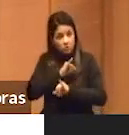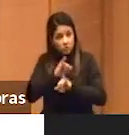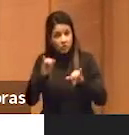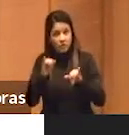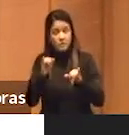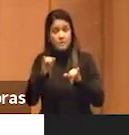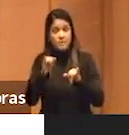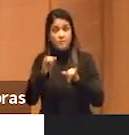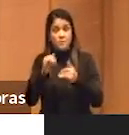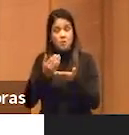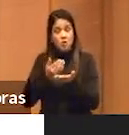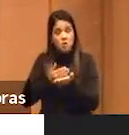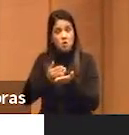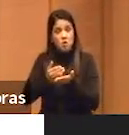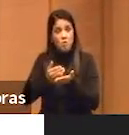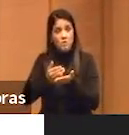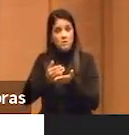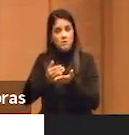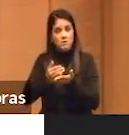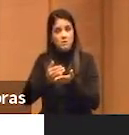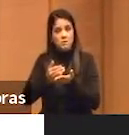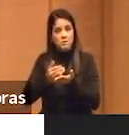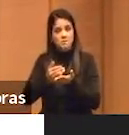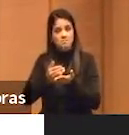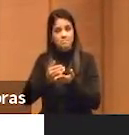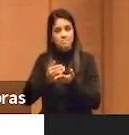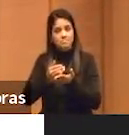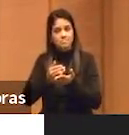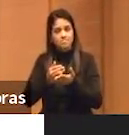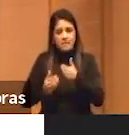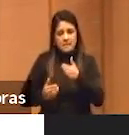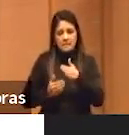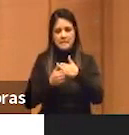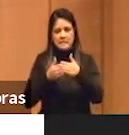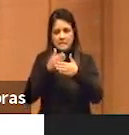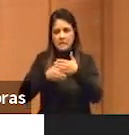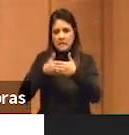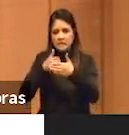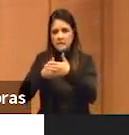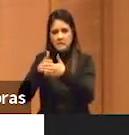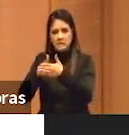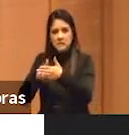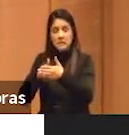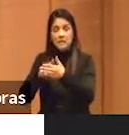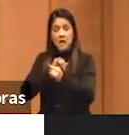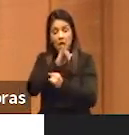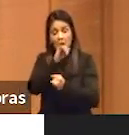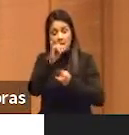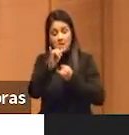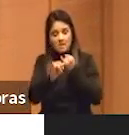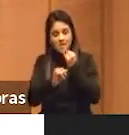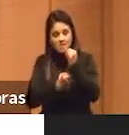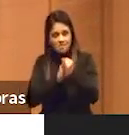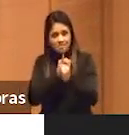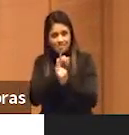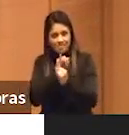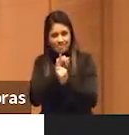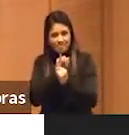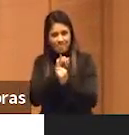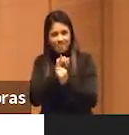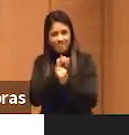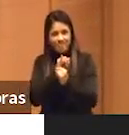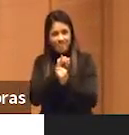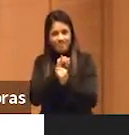ela começou a ser enjaulada, ou seja, a internet passa então a se transformar num